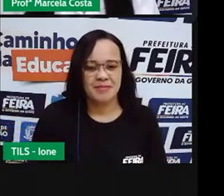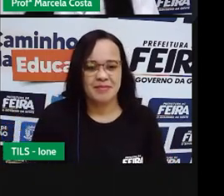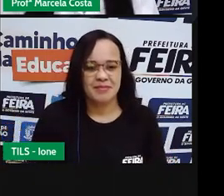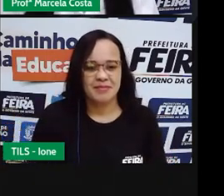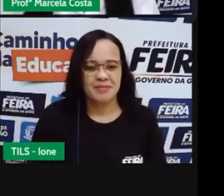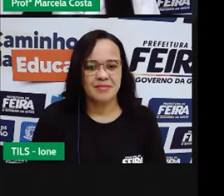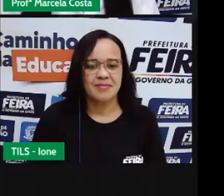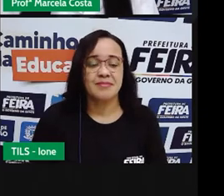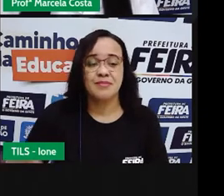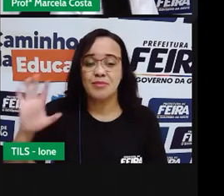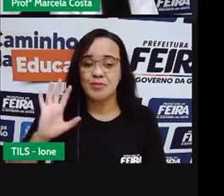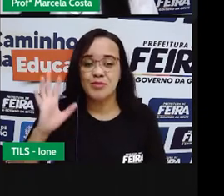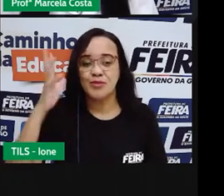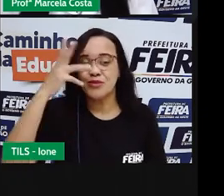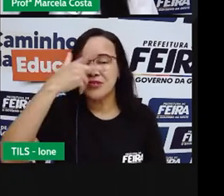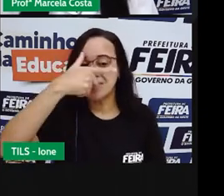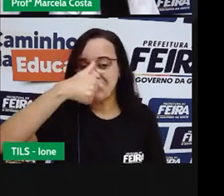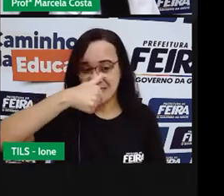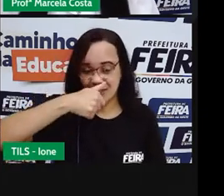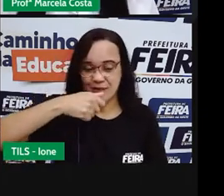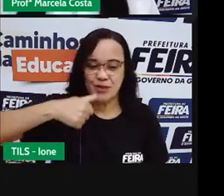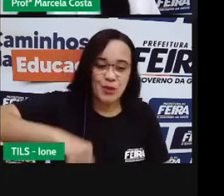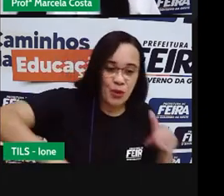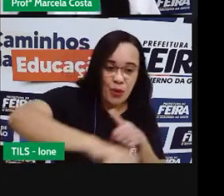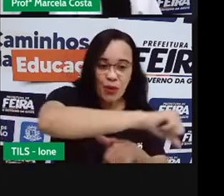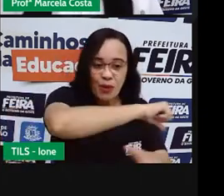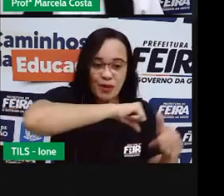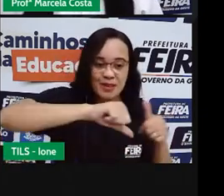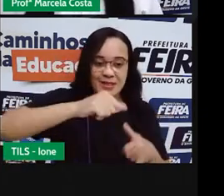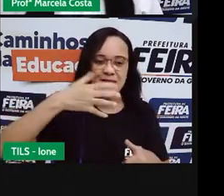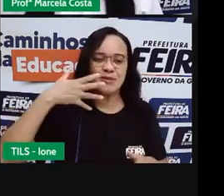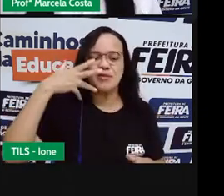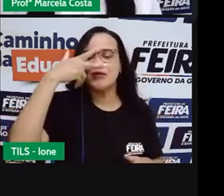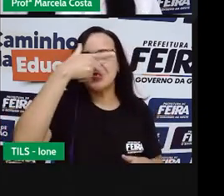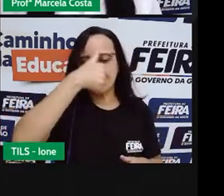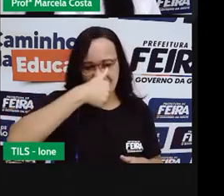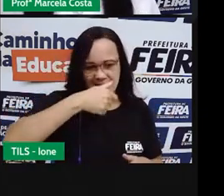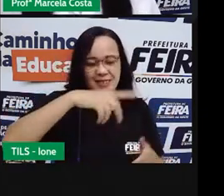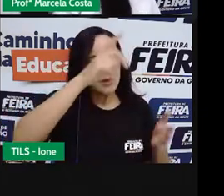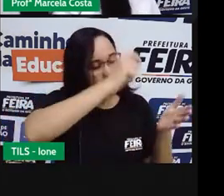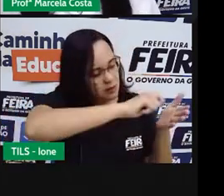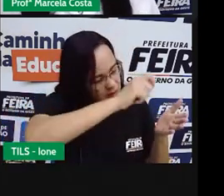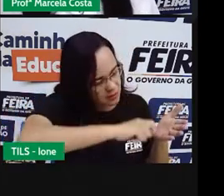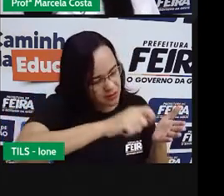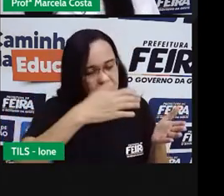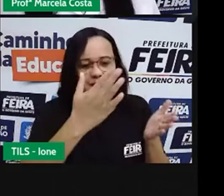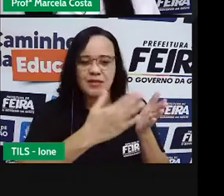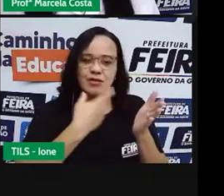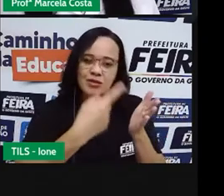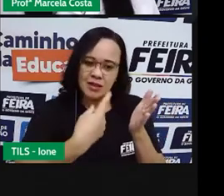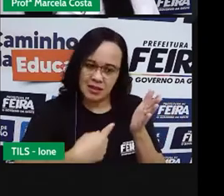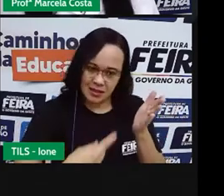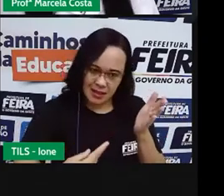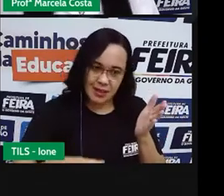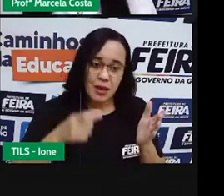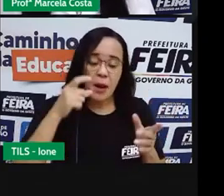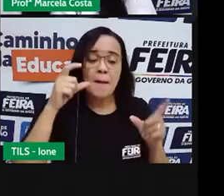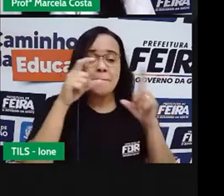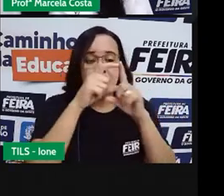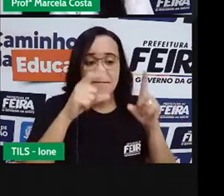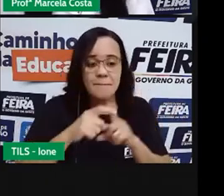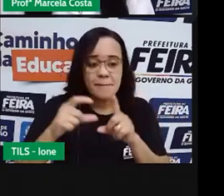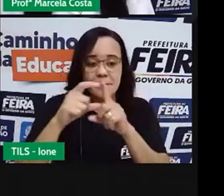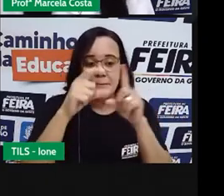É bonito Então escreva Aí no seu Caderno As palavras E o contrário De cada uma